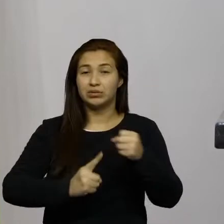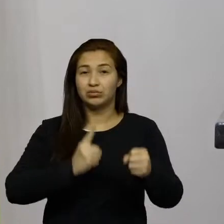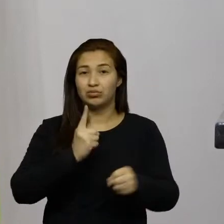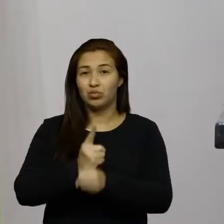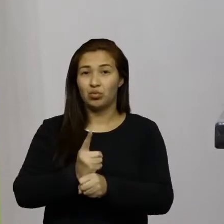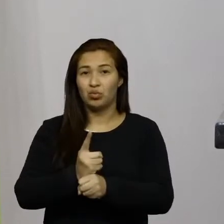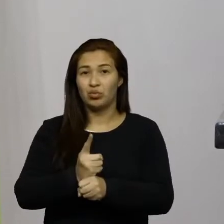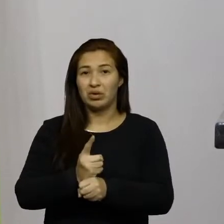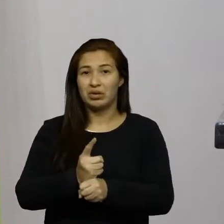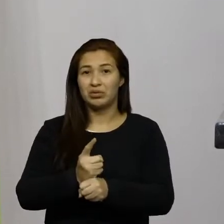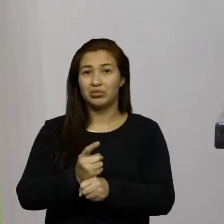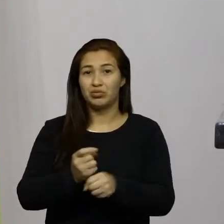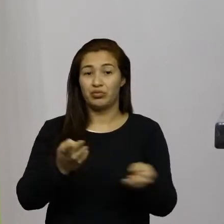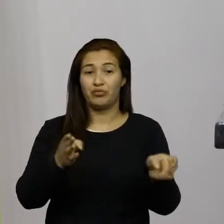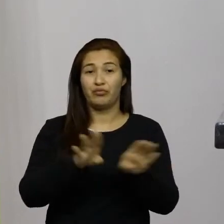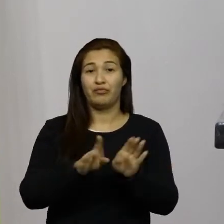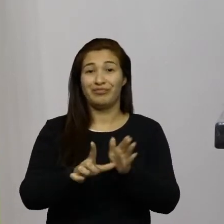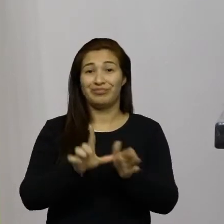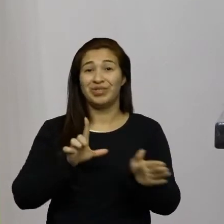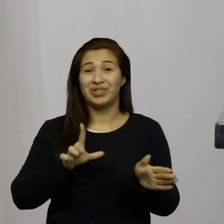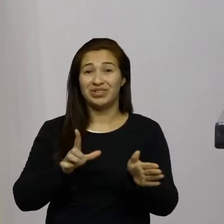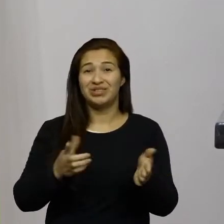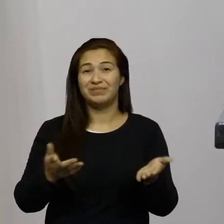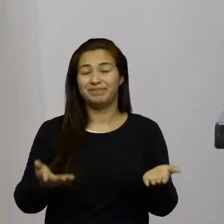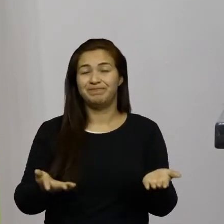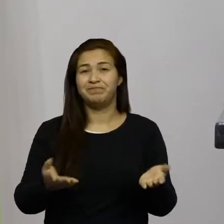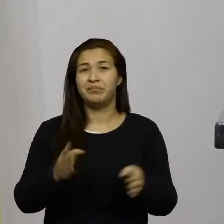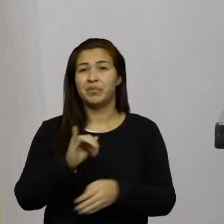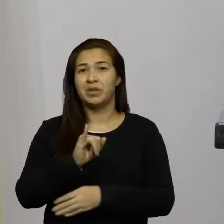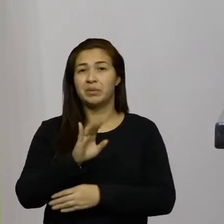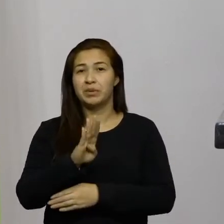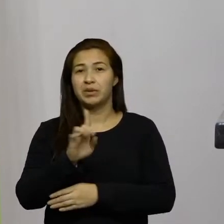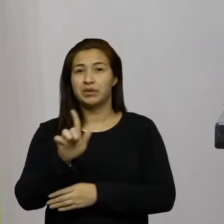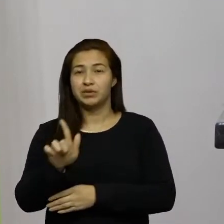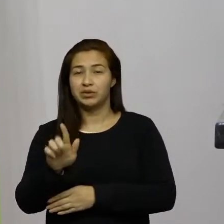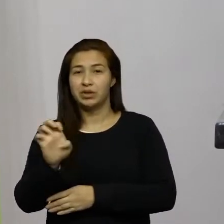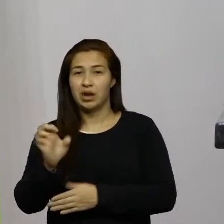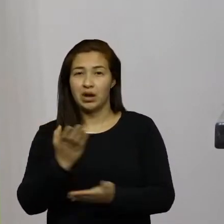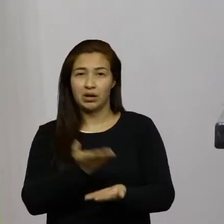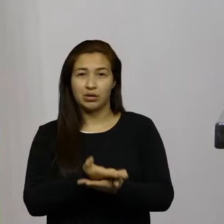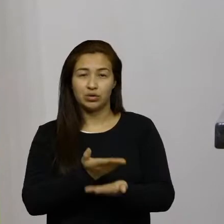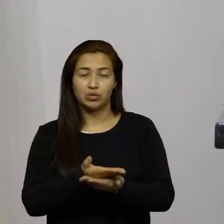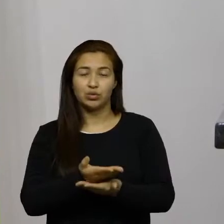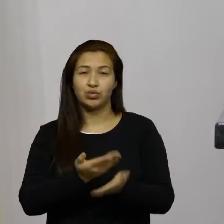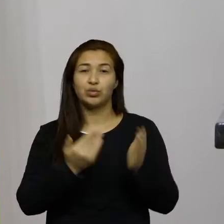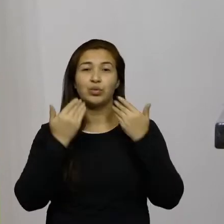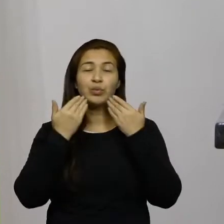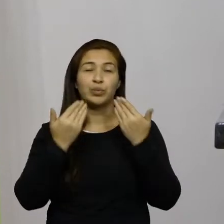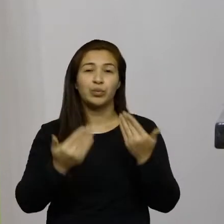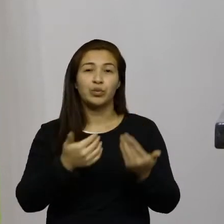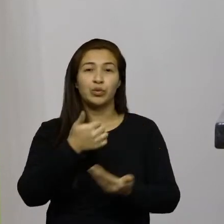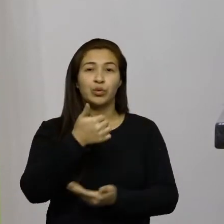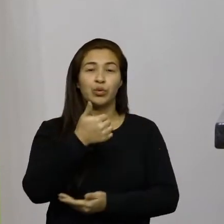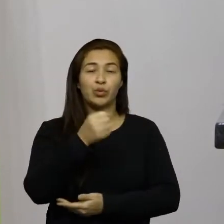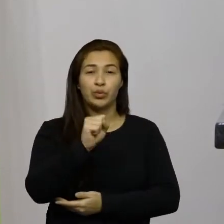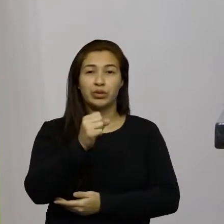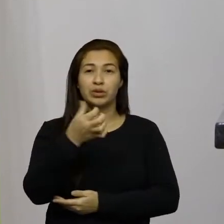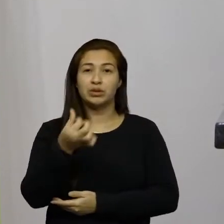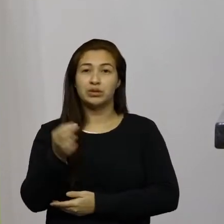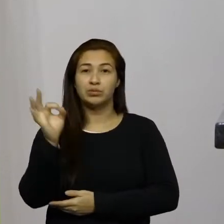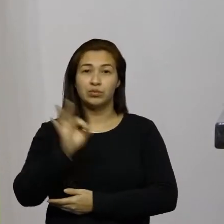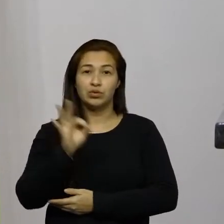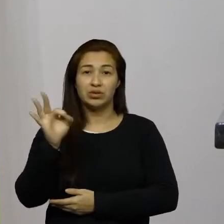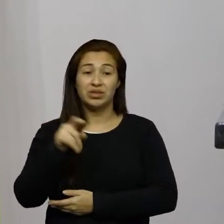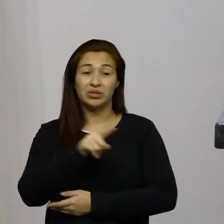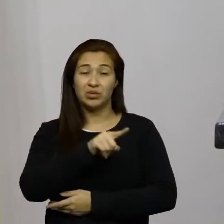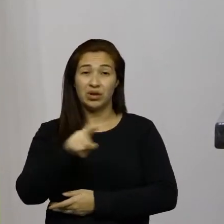segundo dados do IBGE 80% das micro e pequenas empresas não